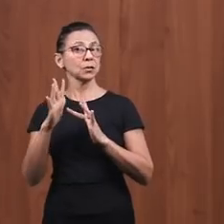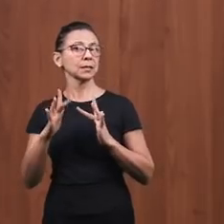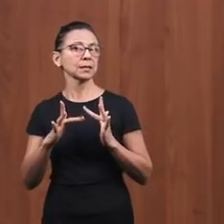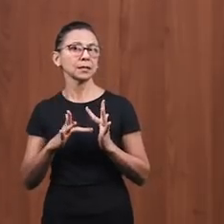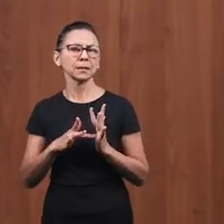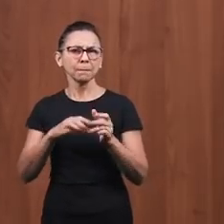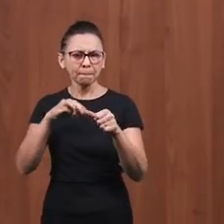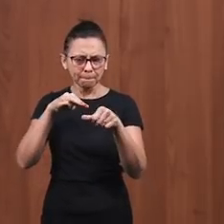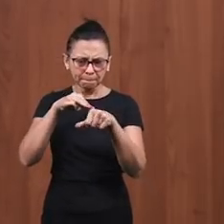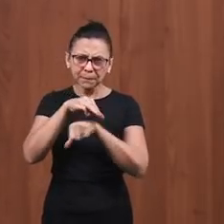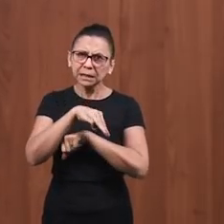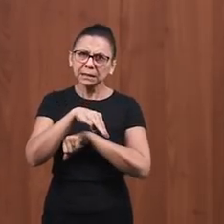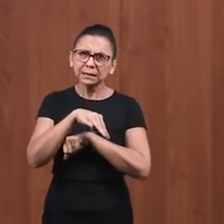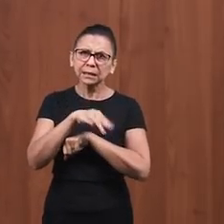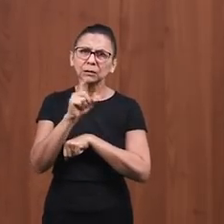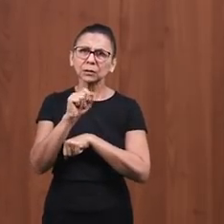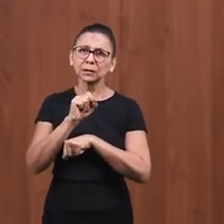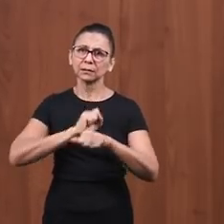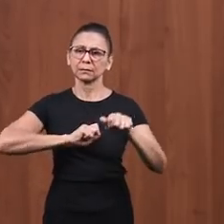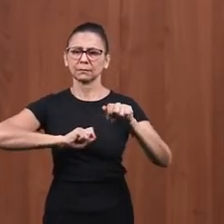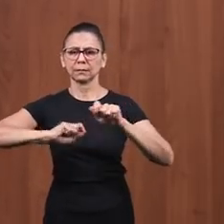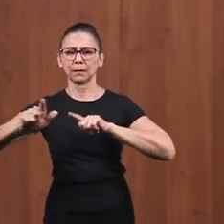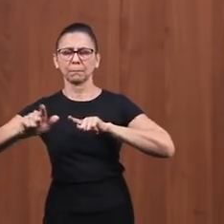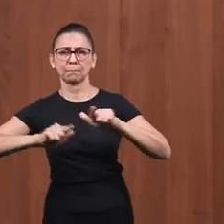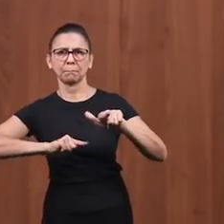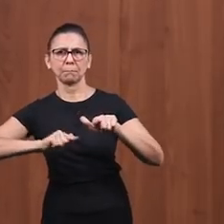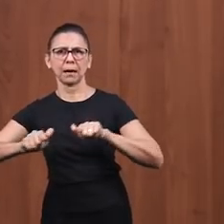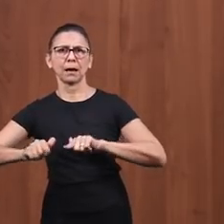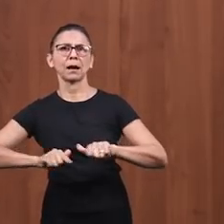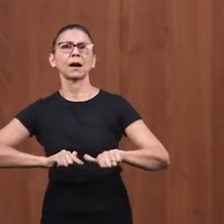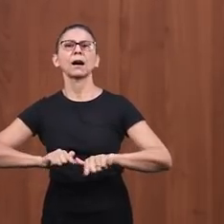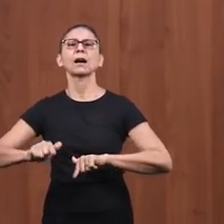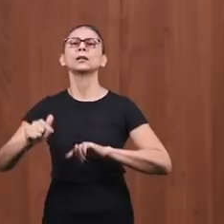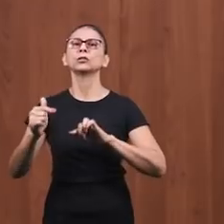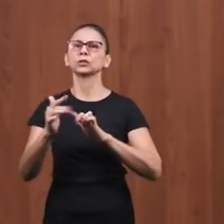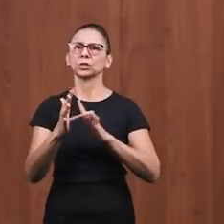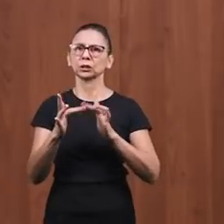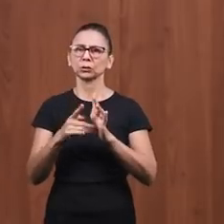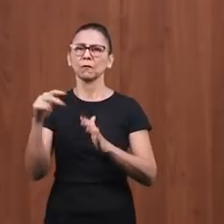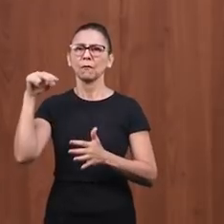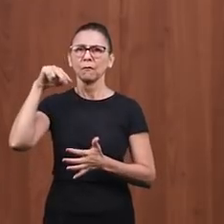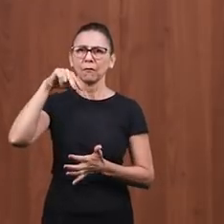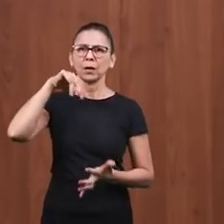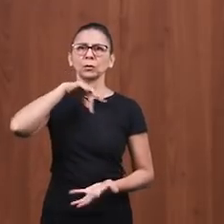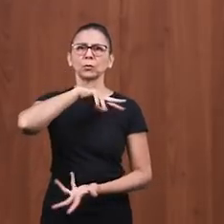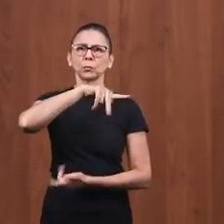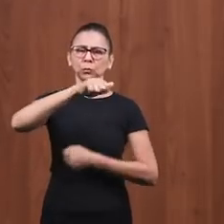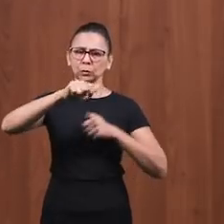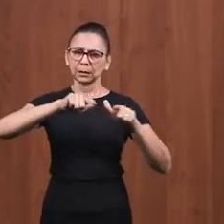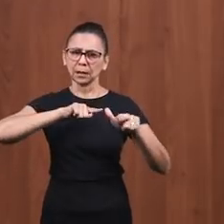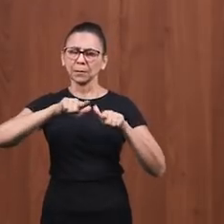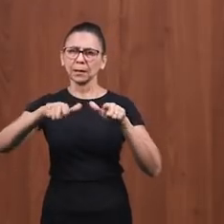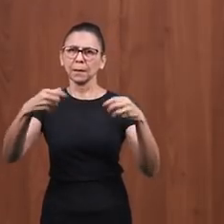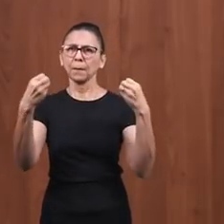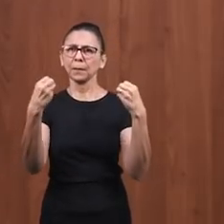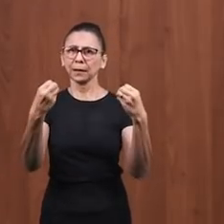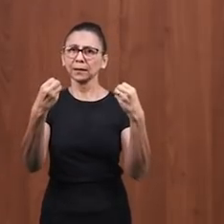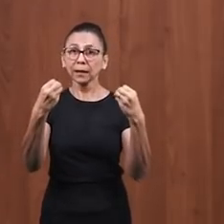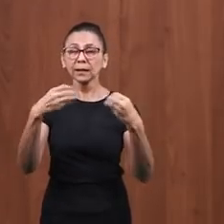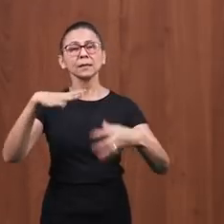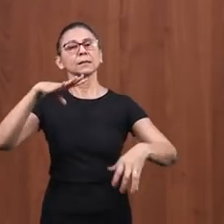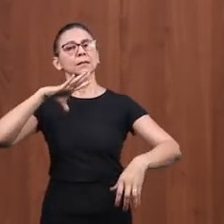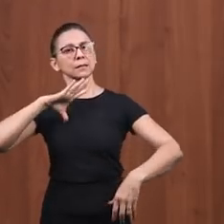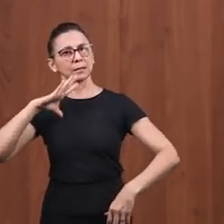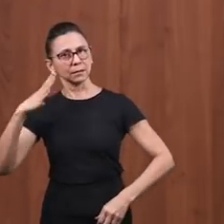Senhor Jesus. Ministério quer dizer serviço. O trabalho que Jesus veio fazer aqui foi trazer salvação.